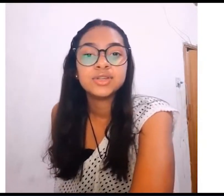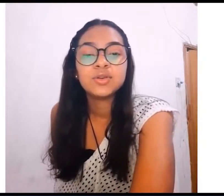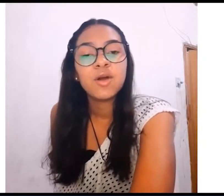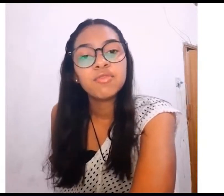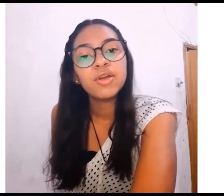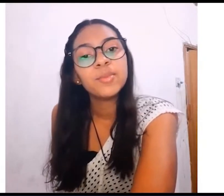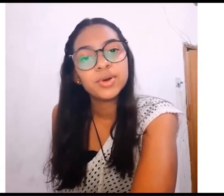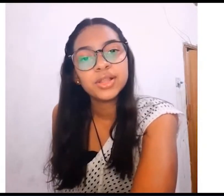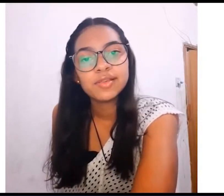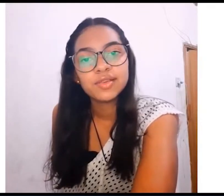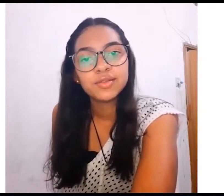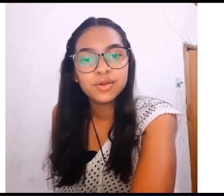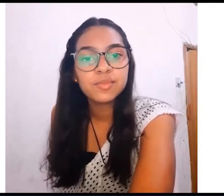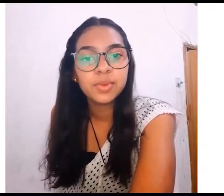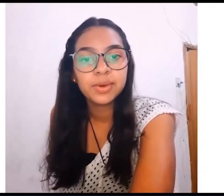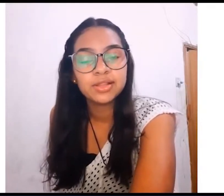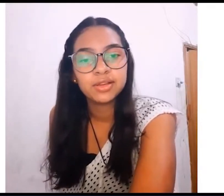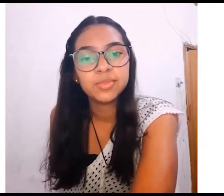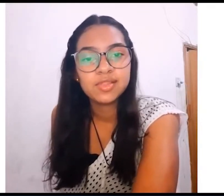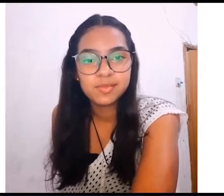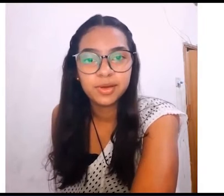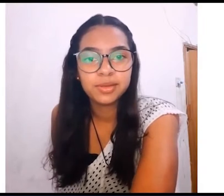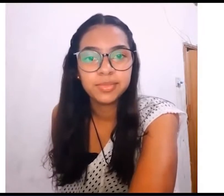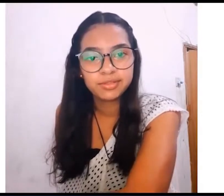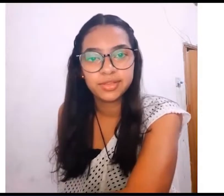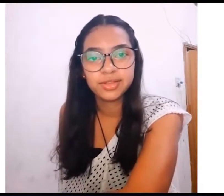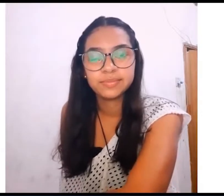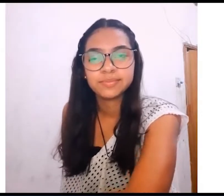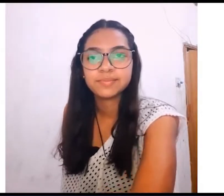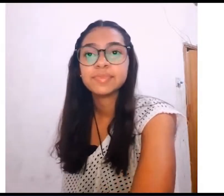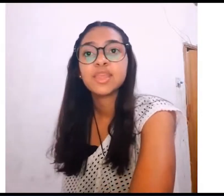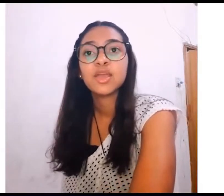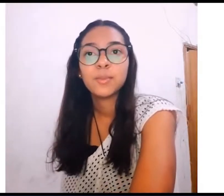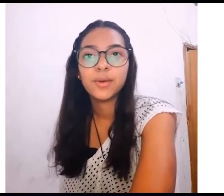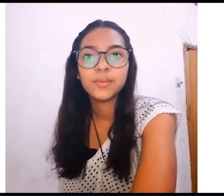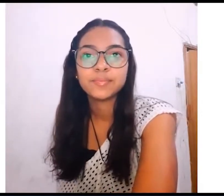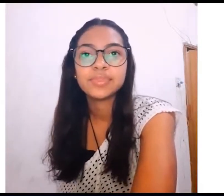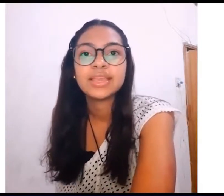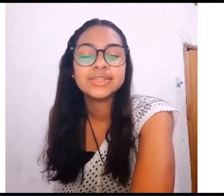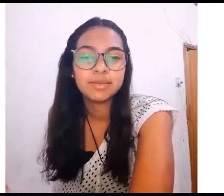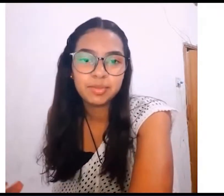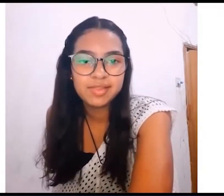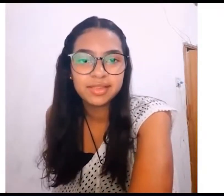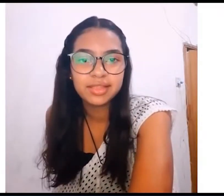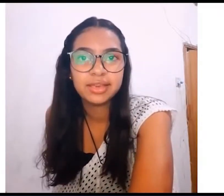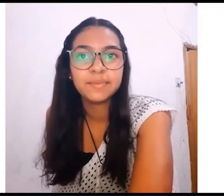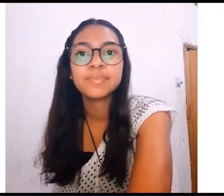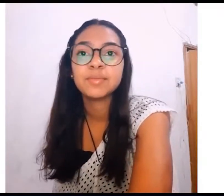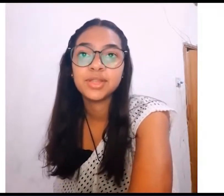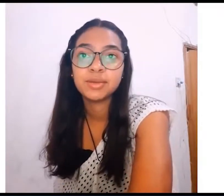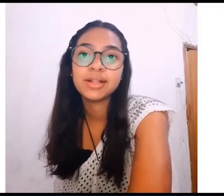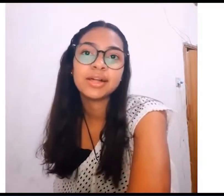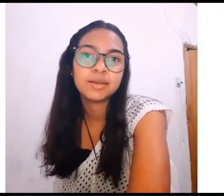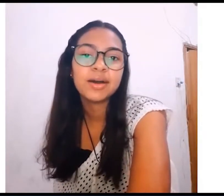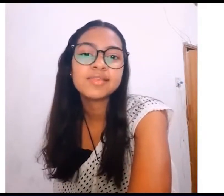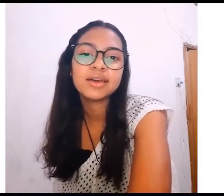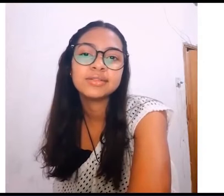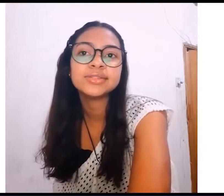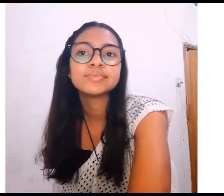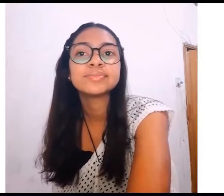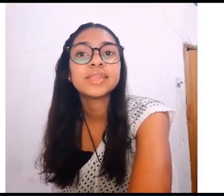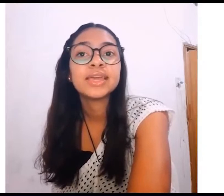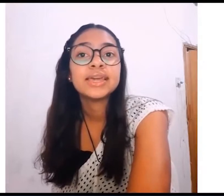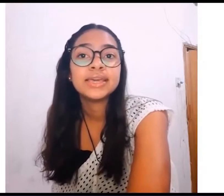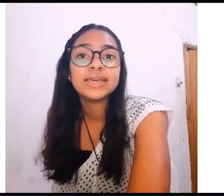eu digo qual foi a importância do curso preparatório municipal na minha vida. Bom, já me apresentei, meu nome é Ana Clara